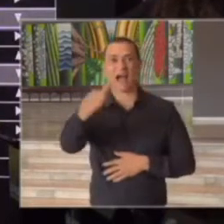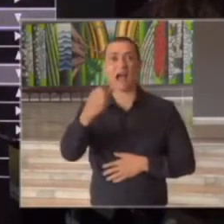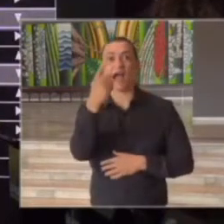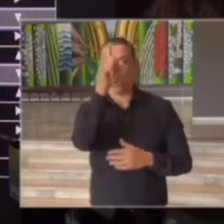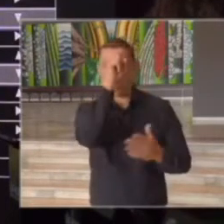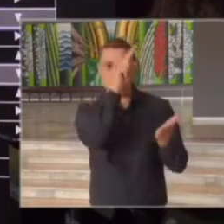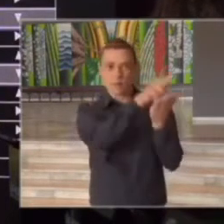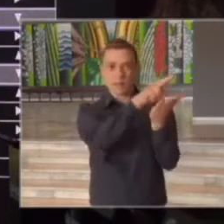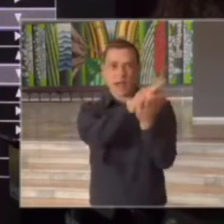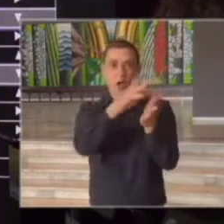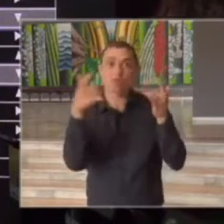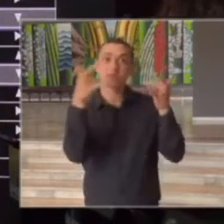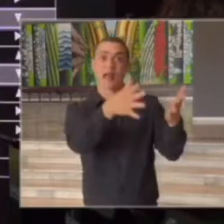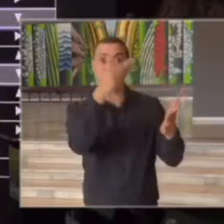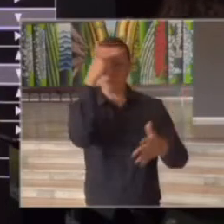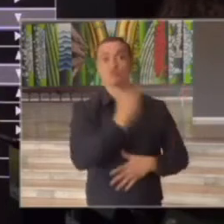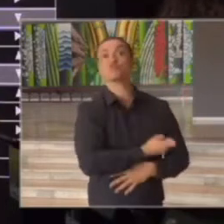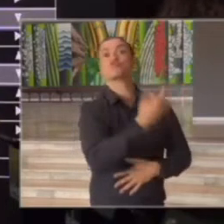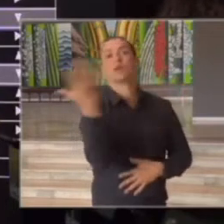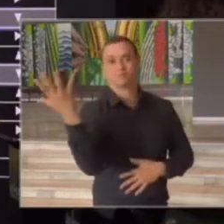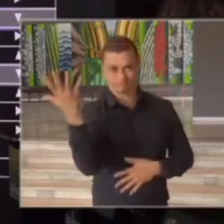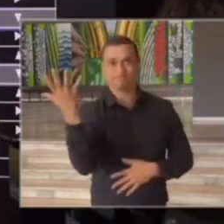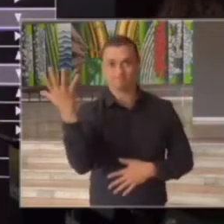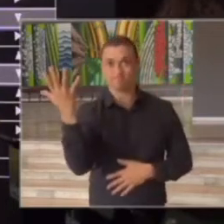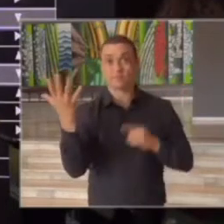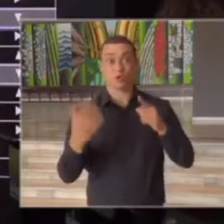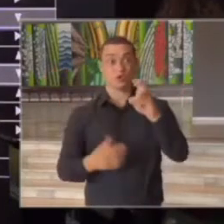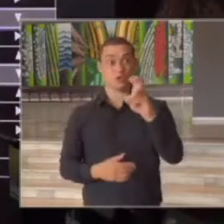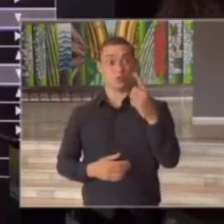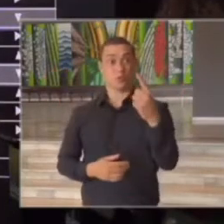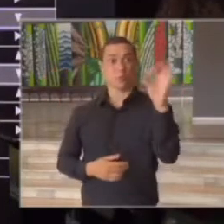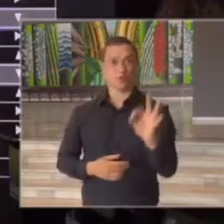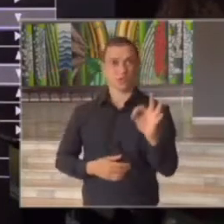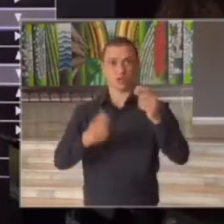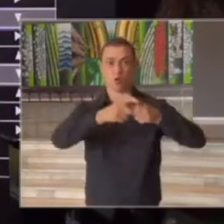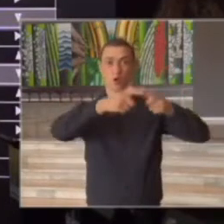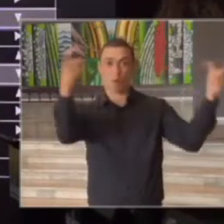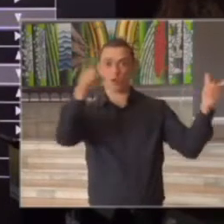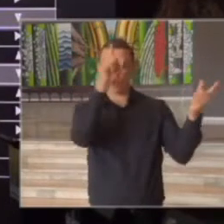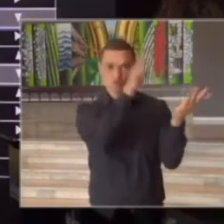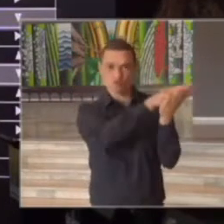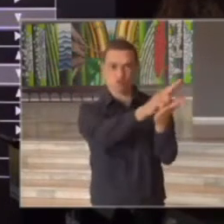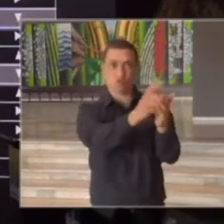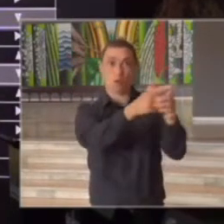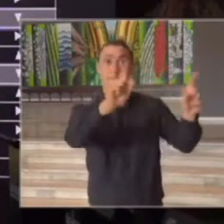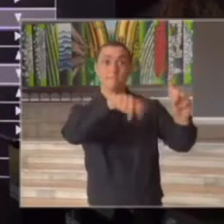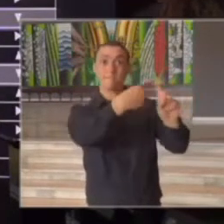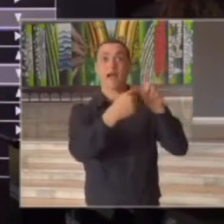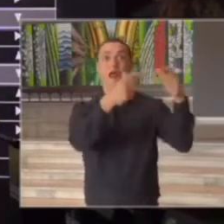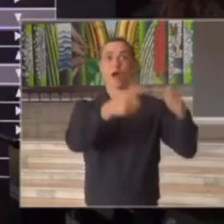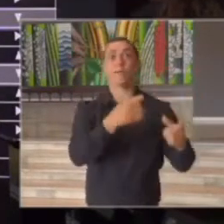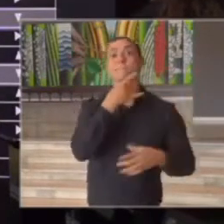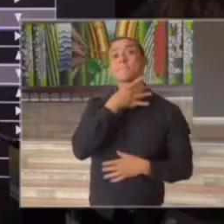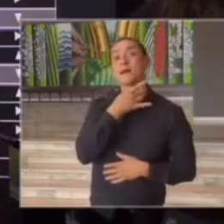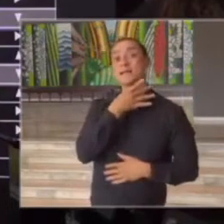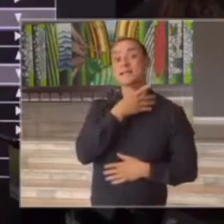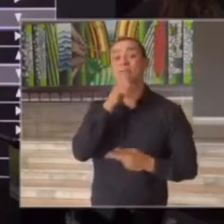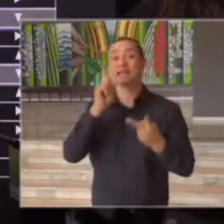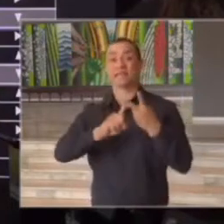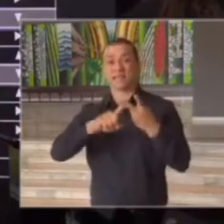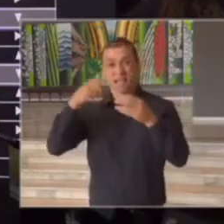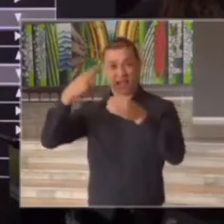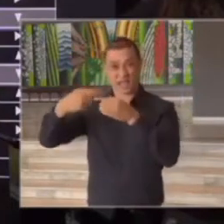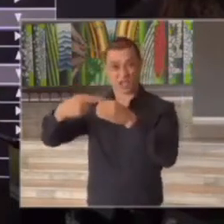região de Marília e crescimento de 67% na região do Vale do Ribeira município